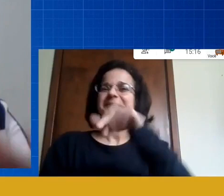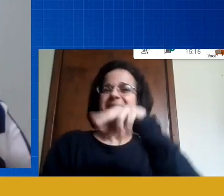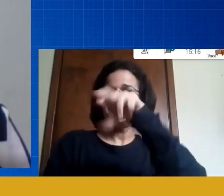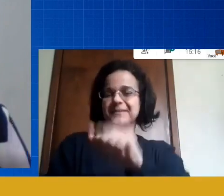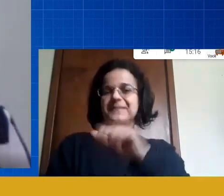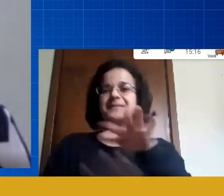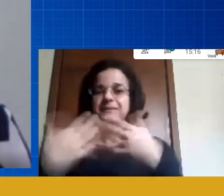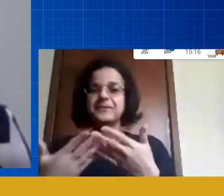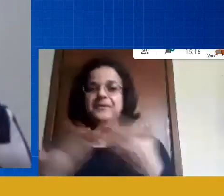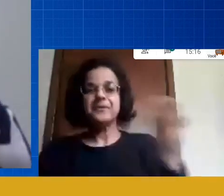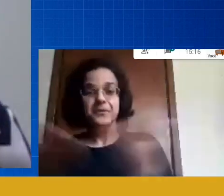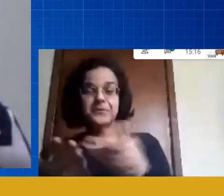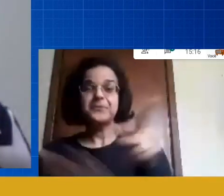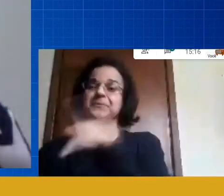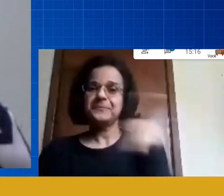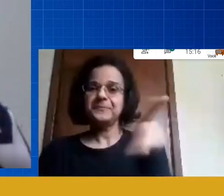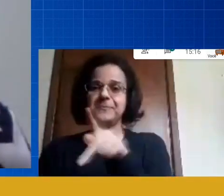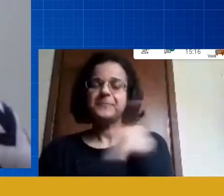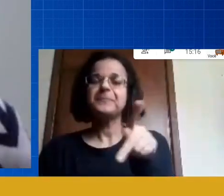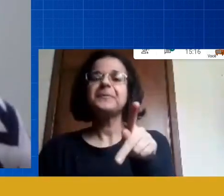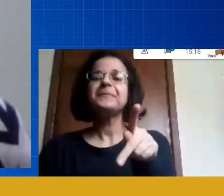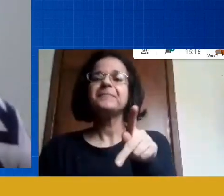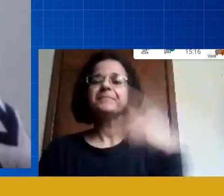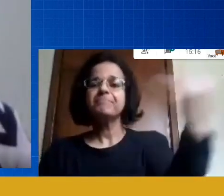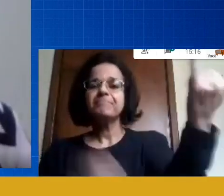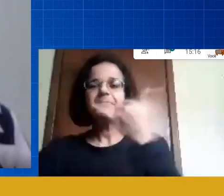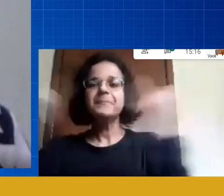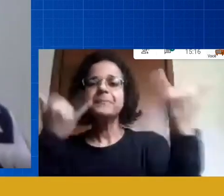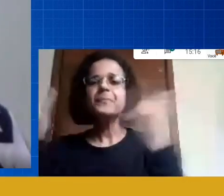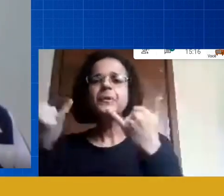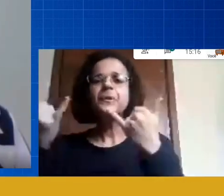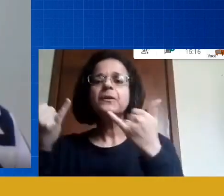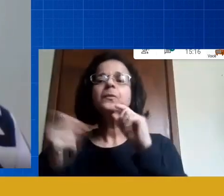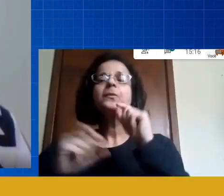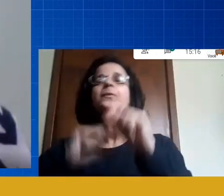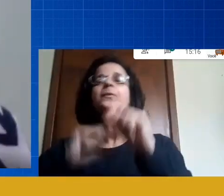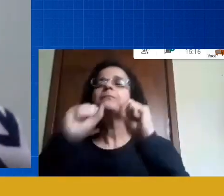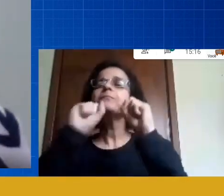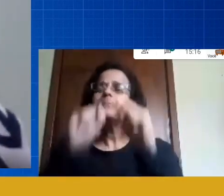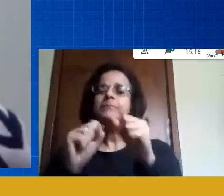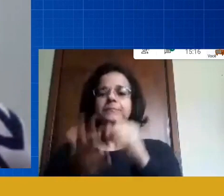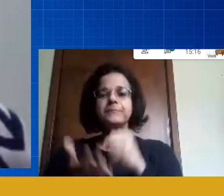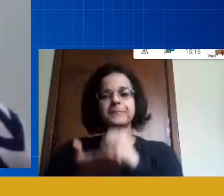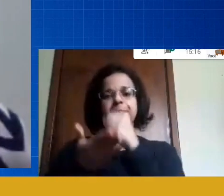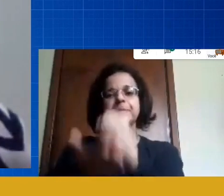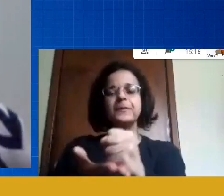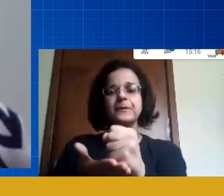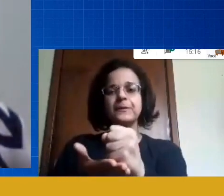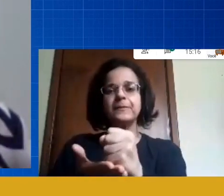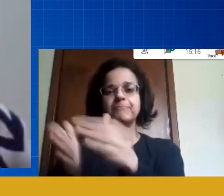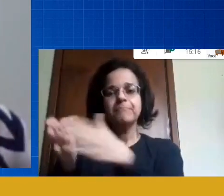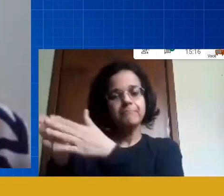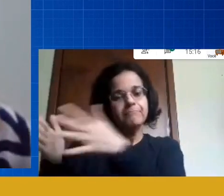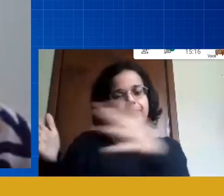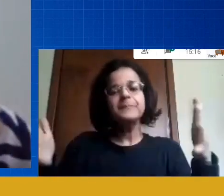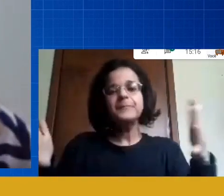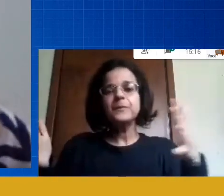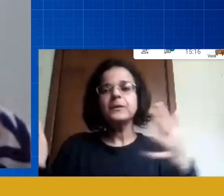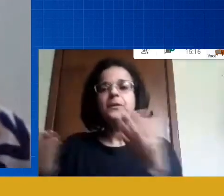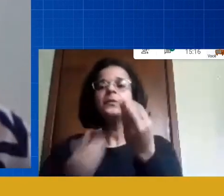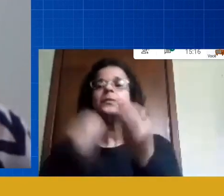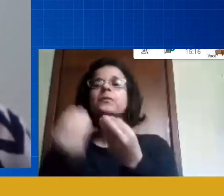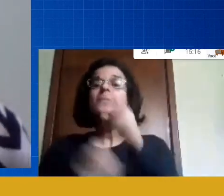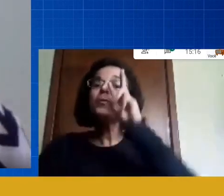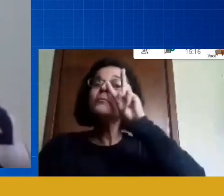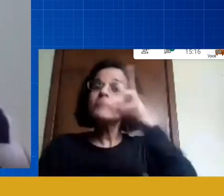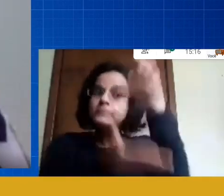educação estudioso como vocês são o que a gente pode estar contribuindo para esse período como avaliar 15 minutos